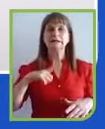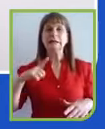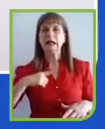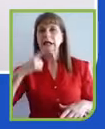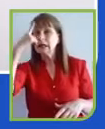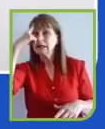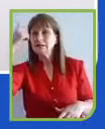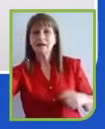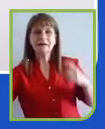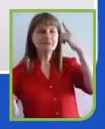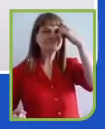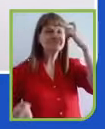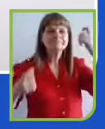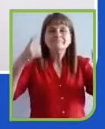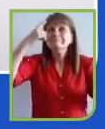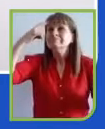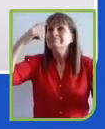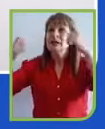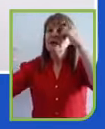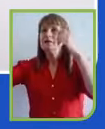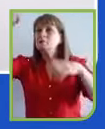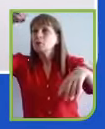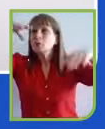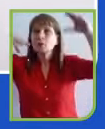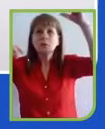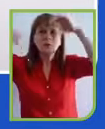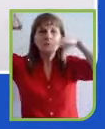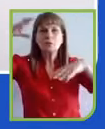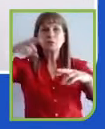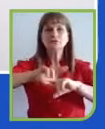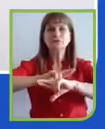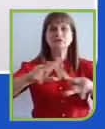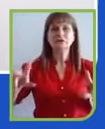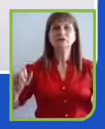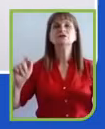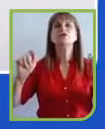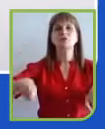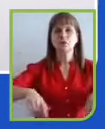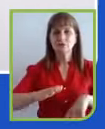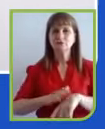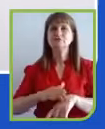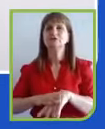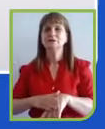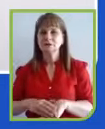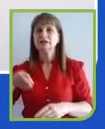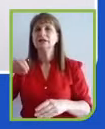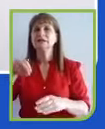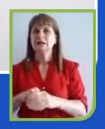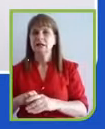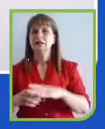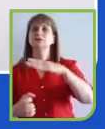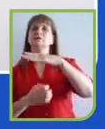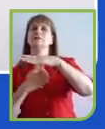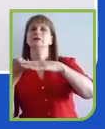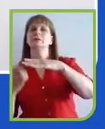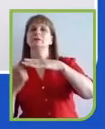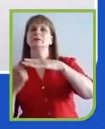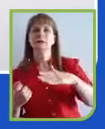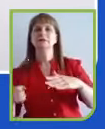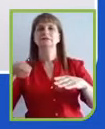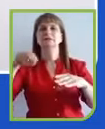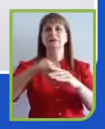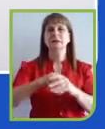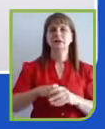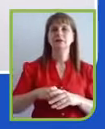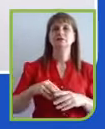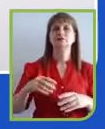E eu posso fazer isso dentro do meu quadrado, dentro da minha organização, dentro da minha relação que eu tenho aqui de